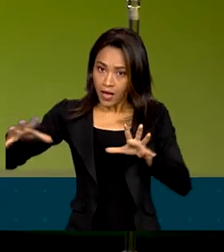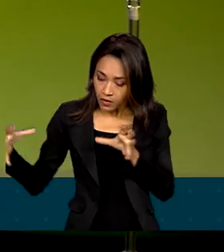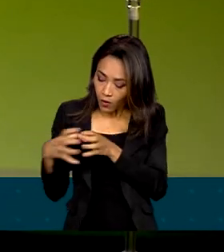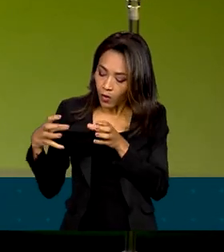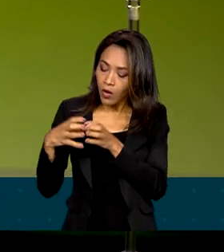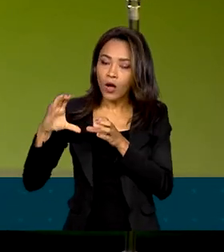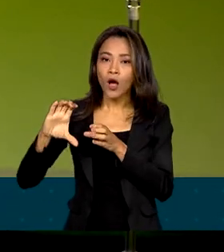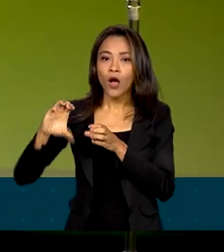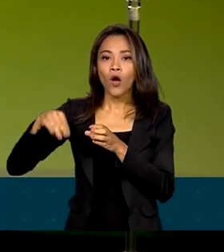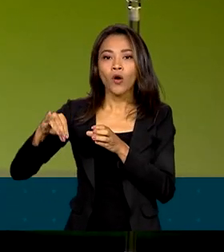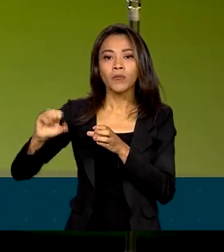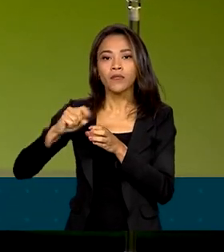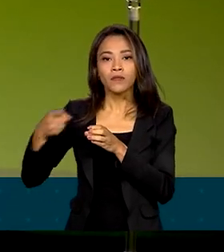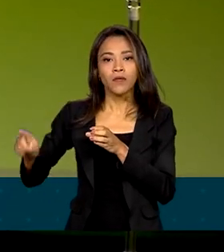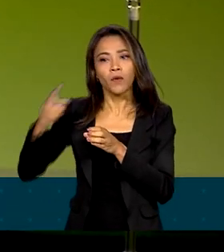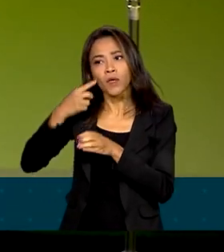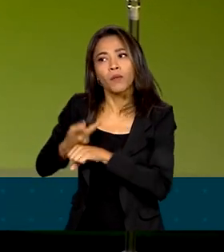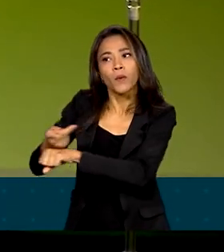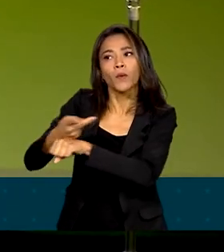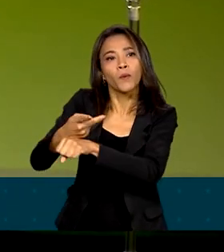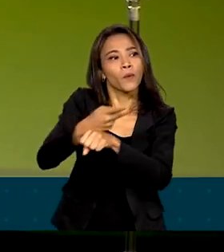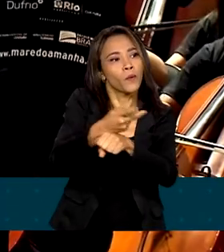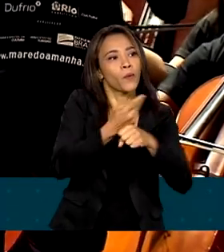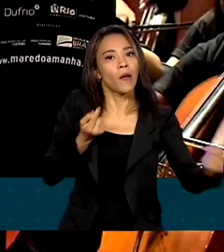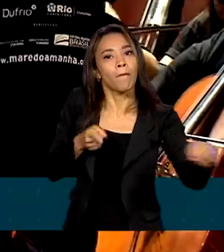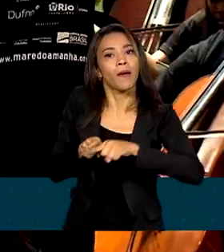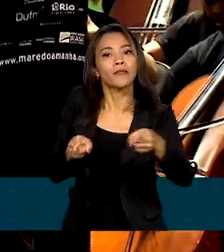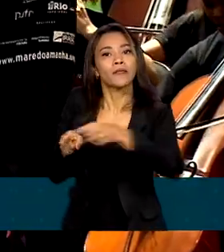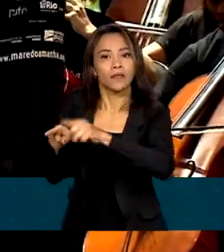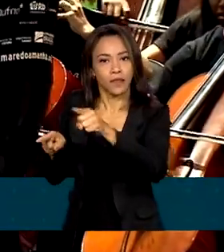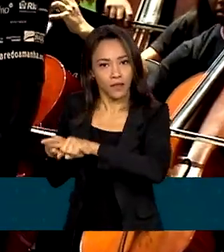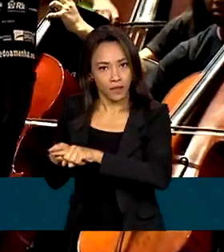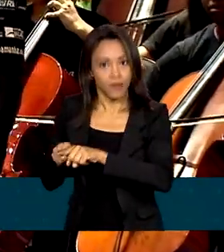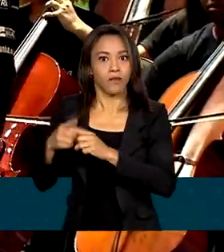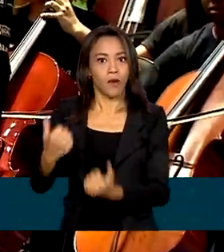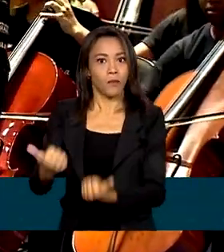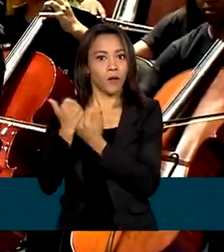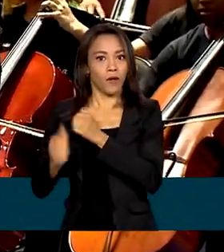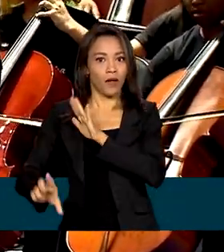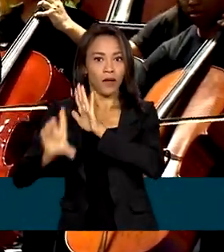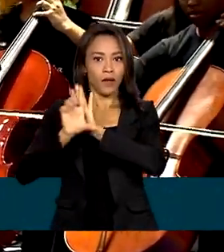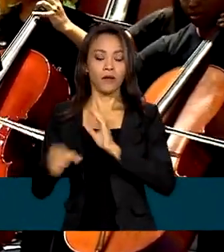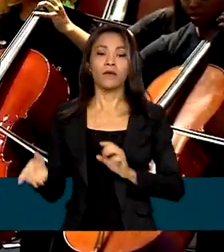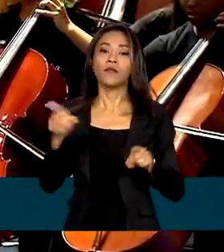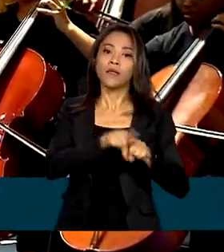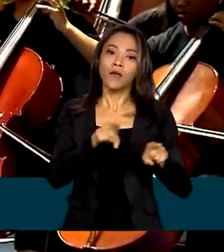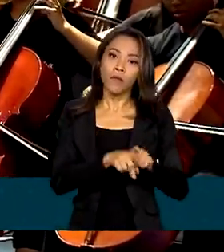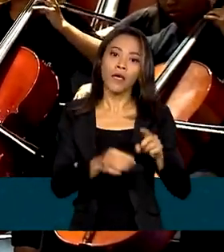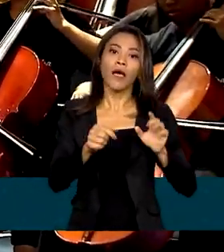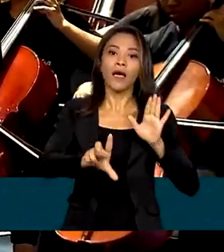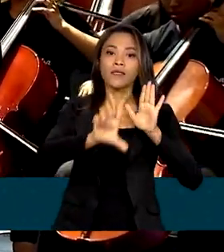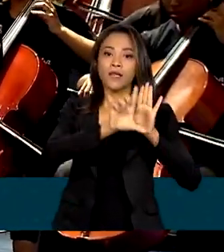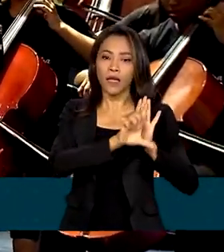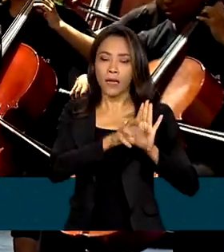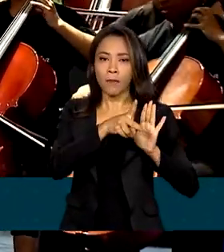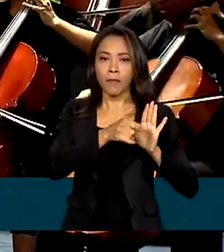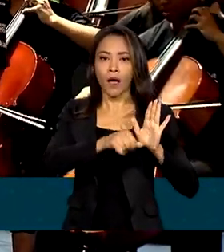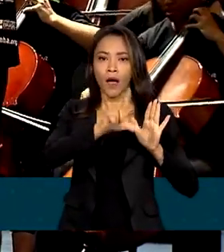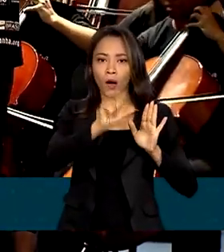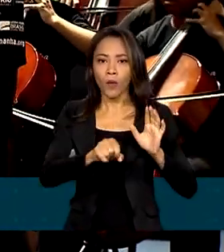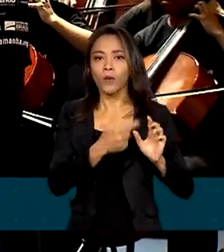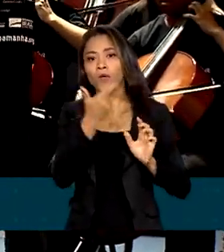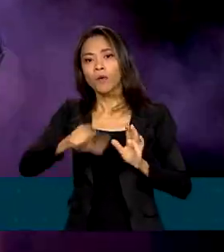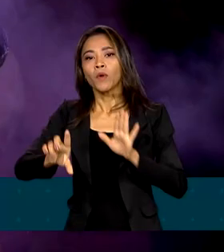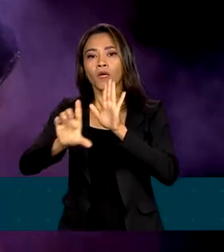patrocinadores pela Lei Rouanet. O governo também anunciou avanços nas leis Paulo Gustavo e Aldir